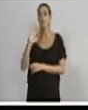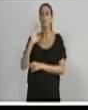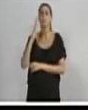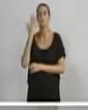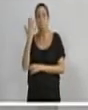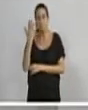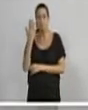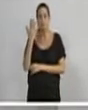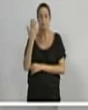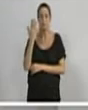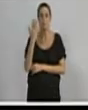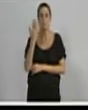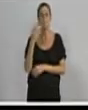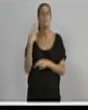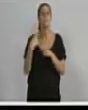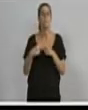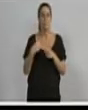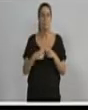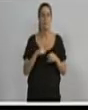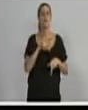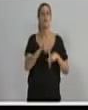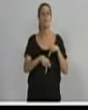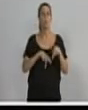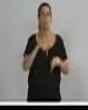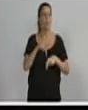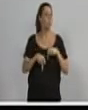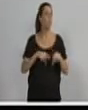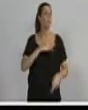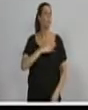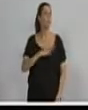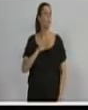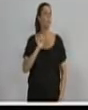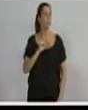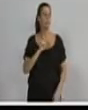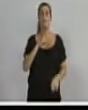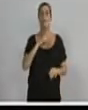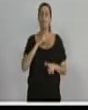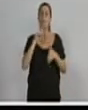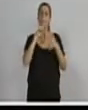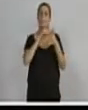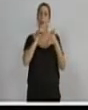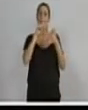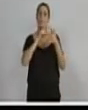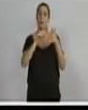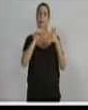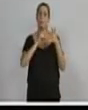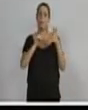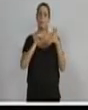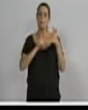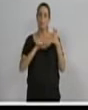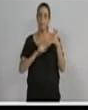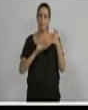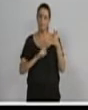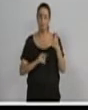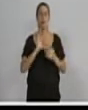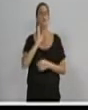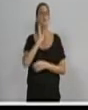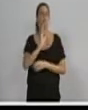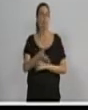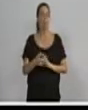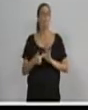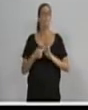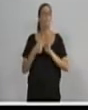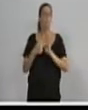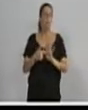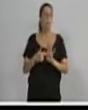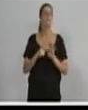desaprovam? Desaprovam nesses índices. O governo é desaprovado em bandeiras históricas